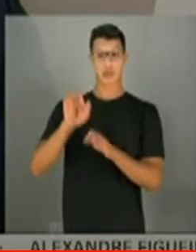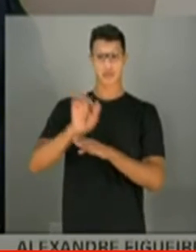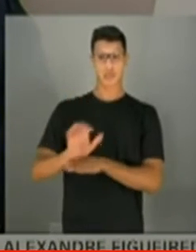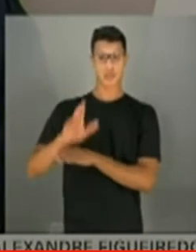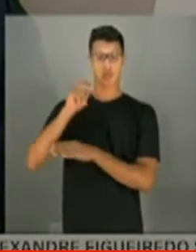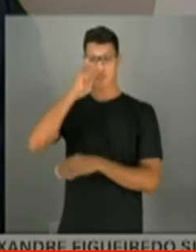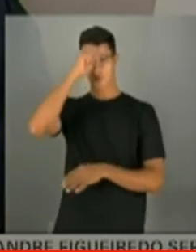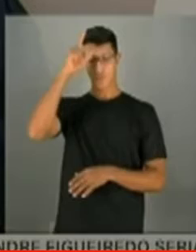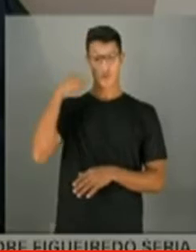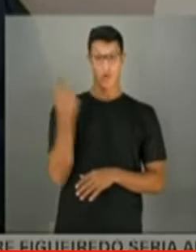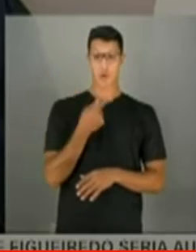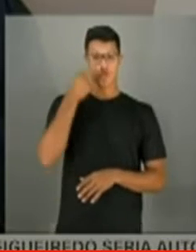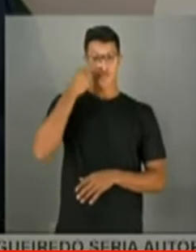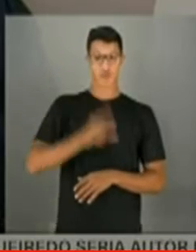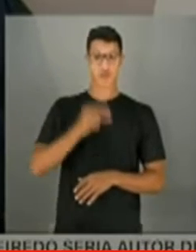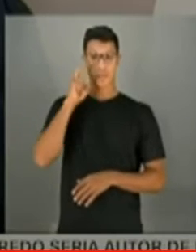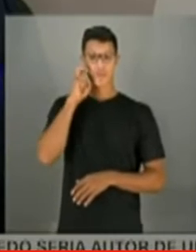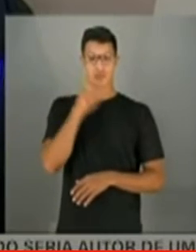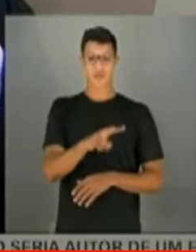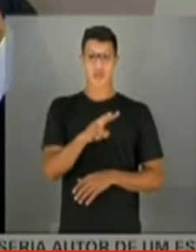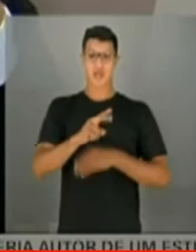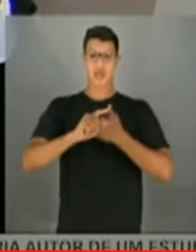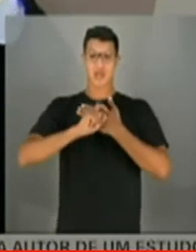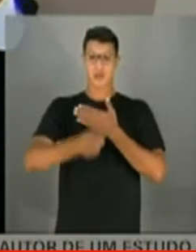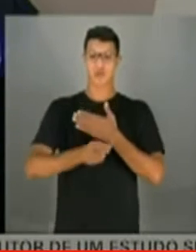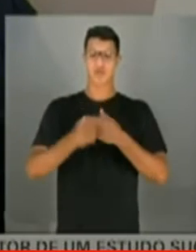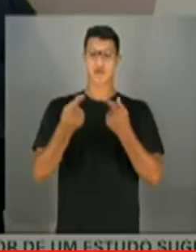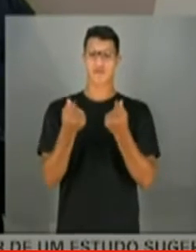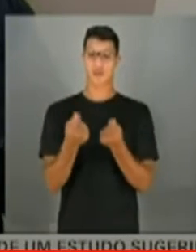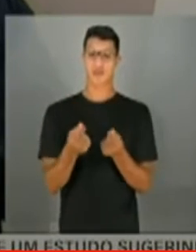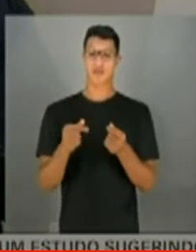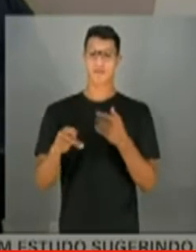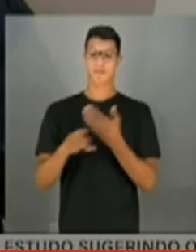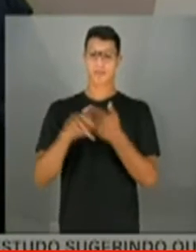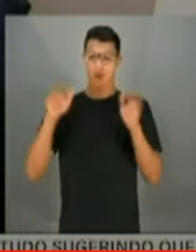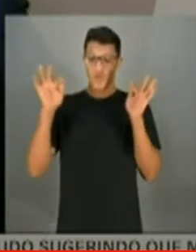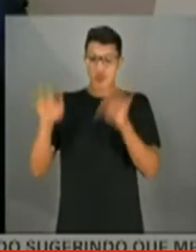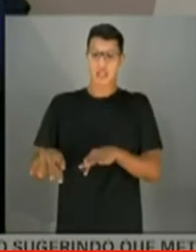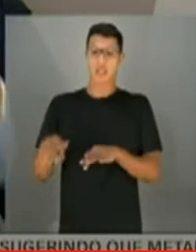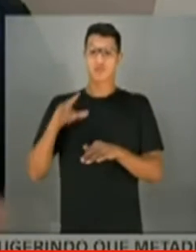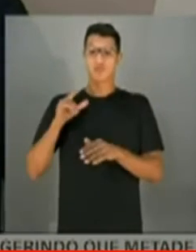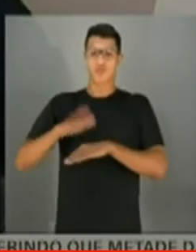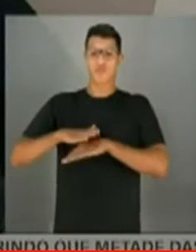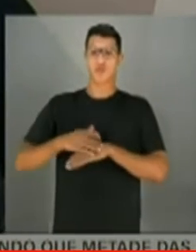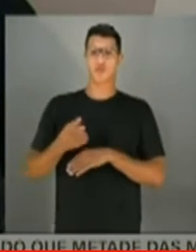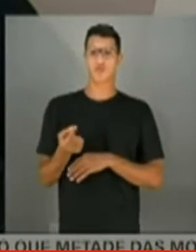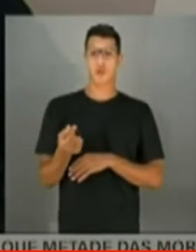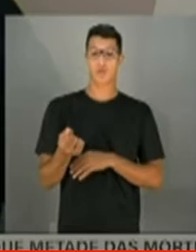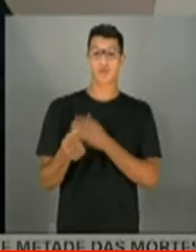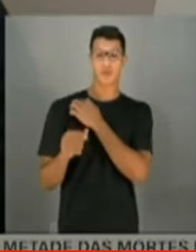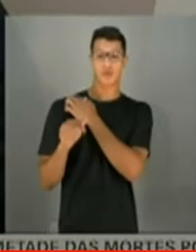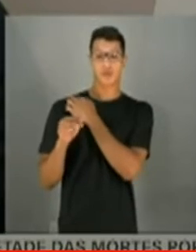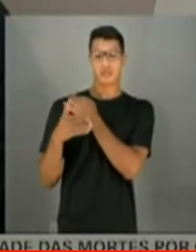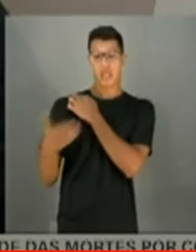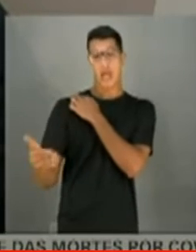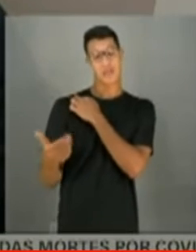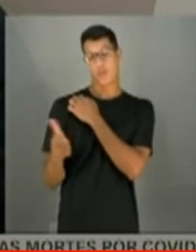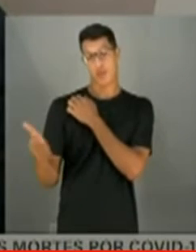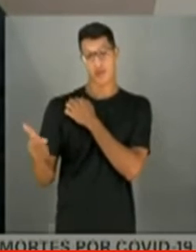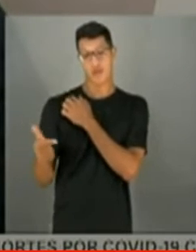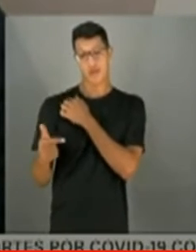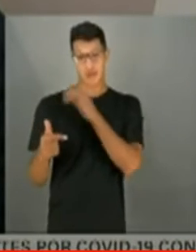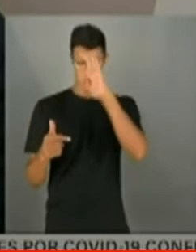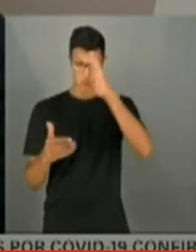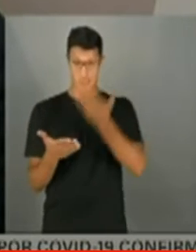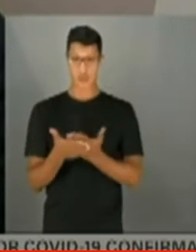nós não conseguimos ver a execução financeira, a finalidade em que foi aplicado o recurso, na ponta da linha. Eu